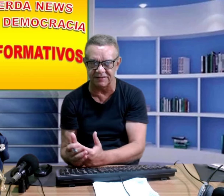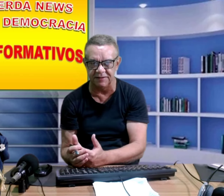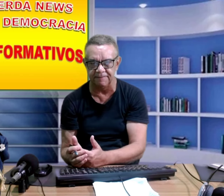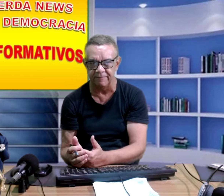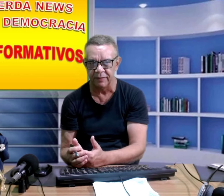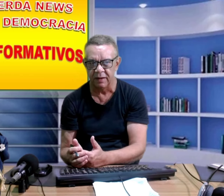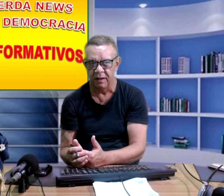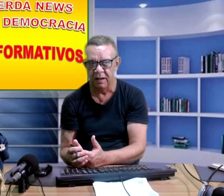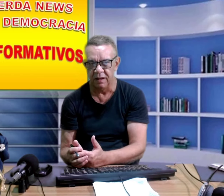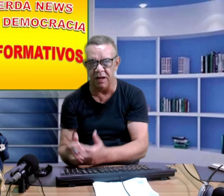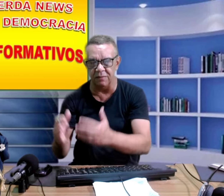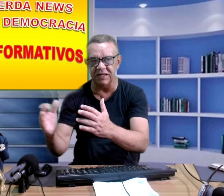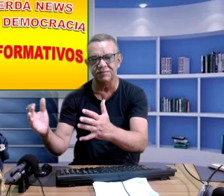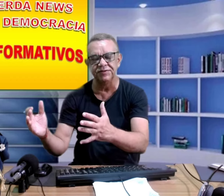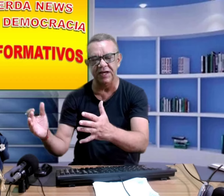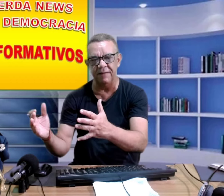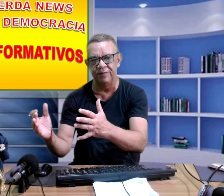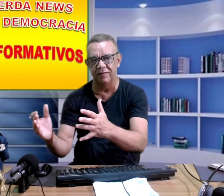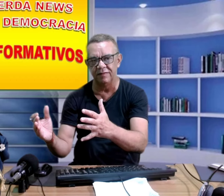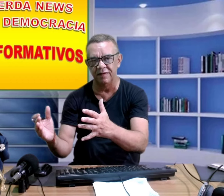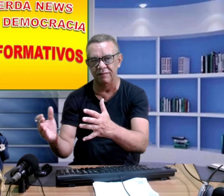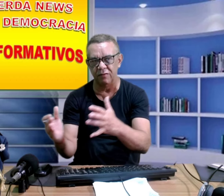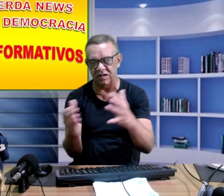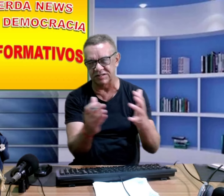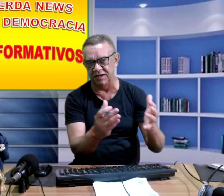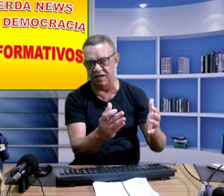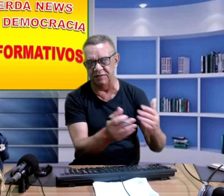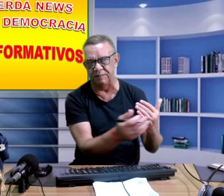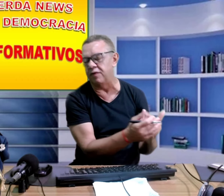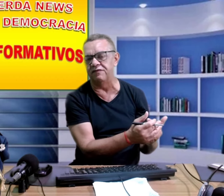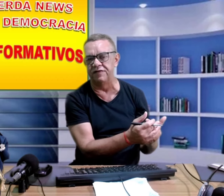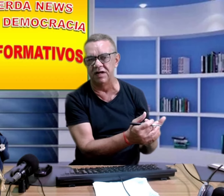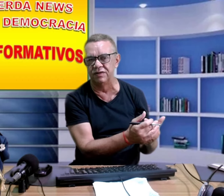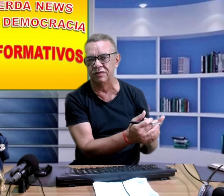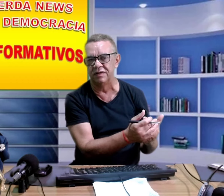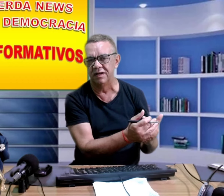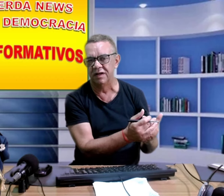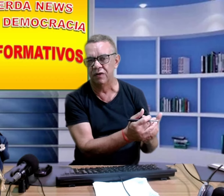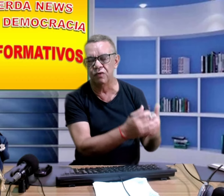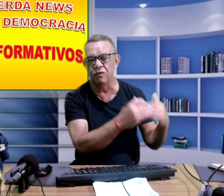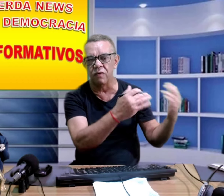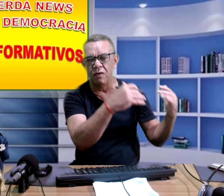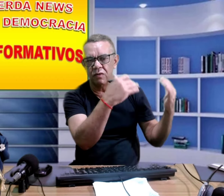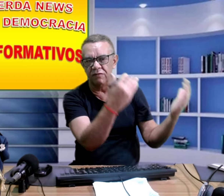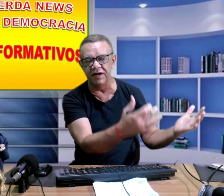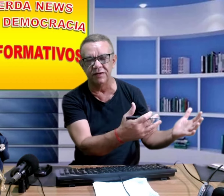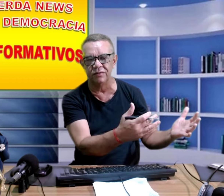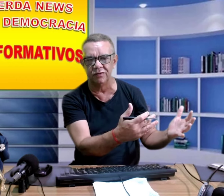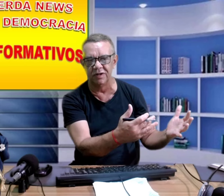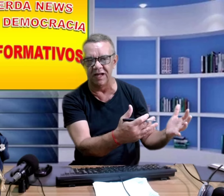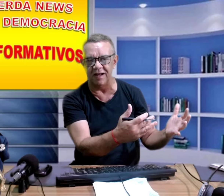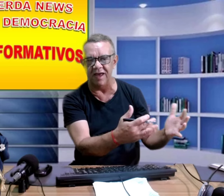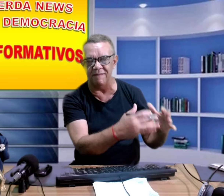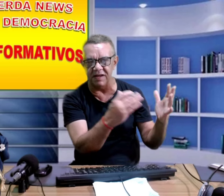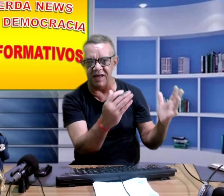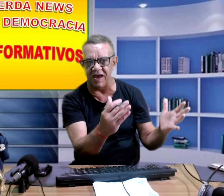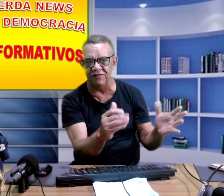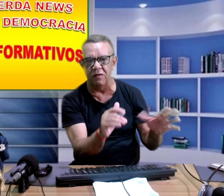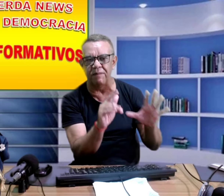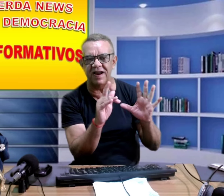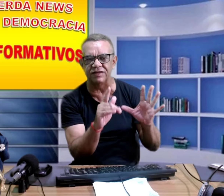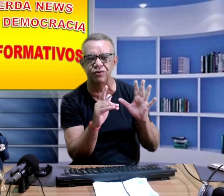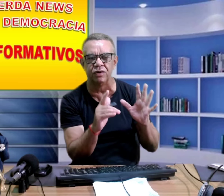Nordeste E ao mesmo tempo mostrando, provando o quão governo Lula é